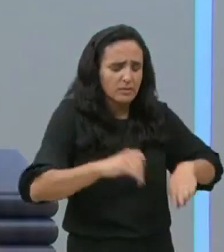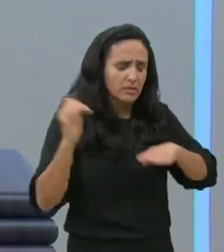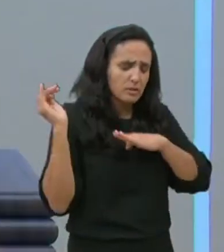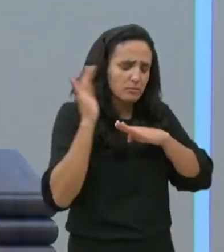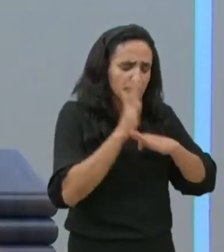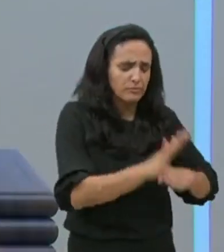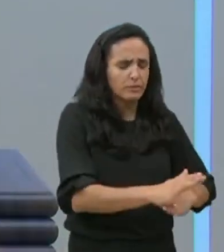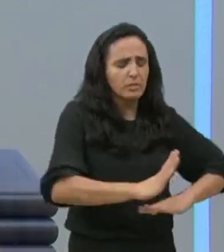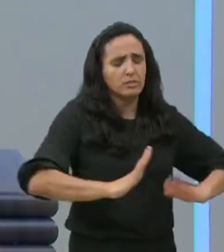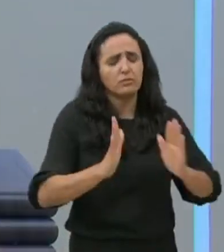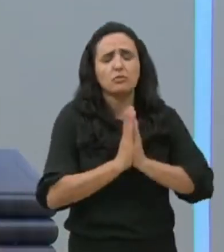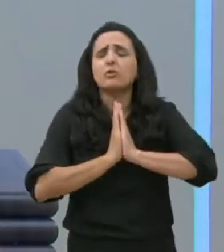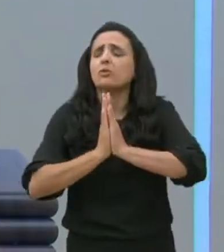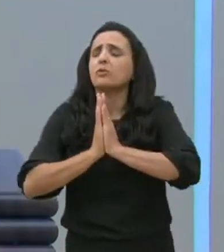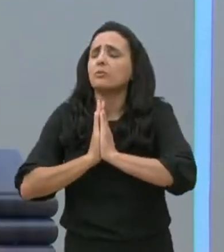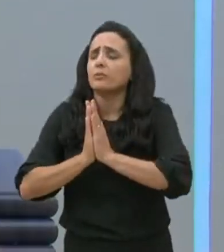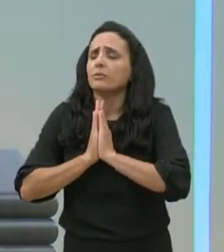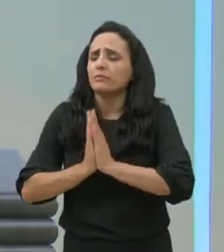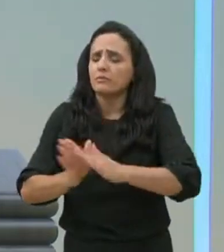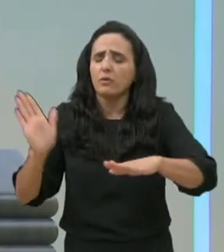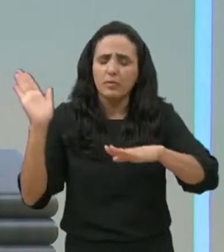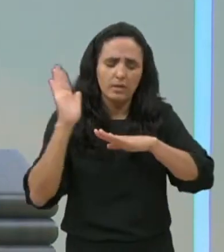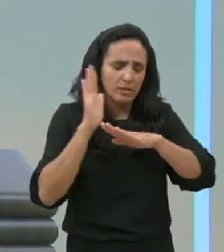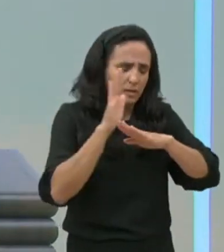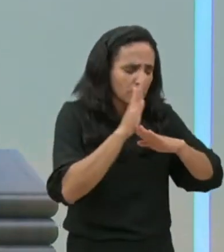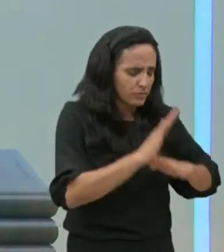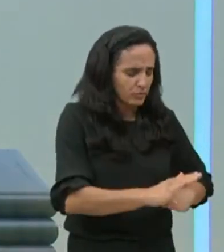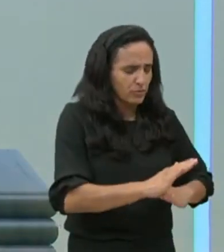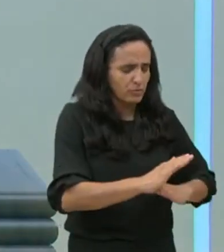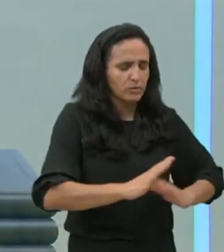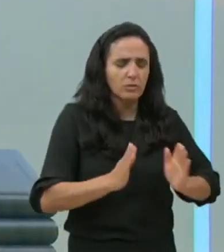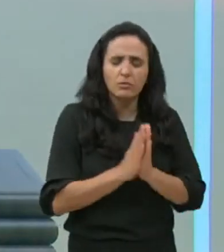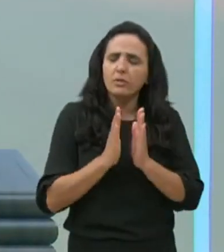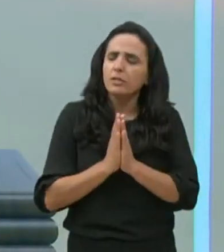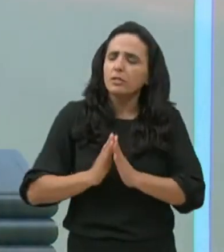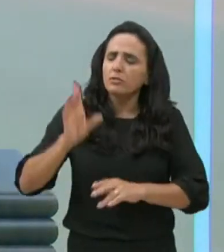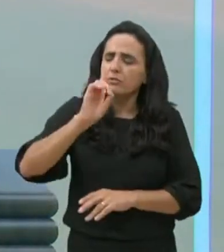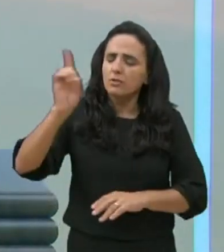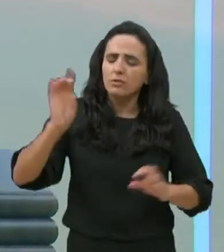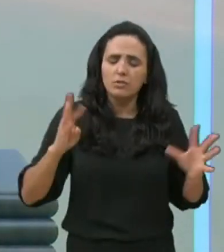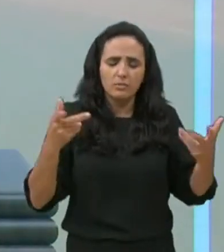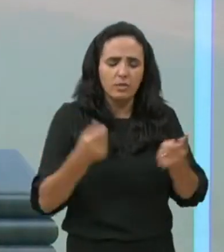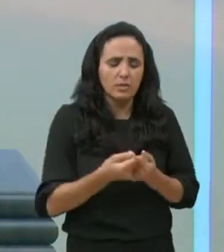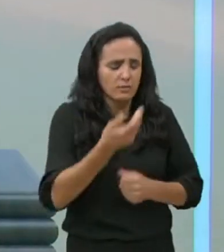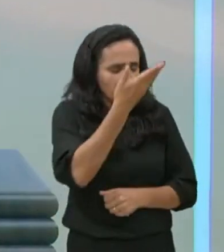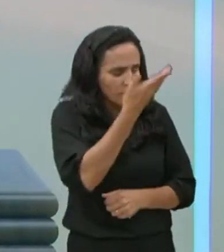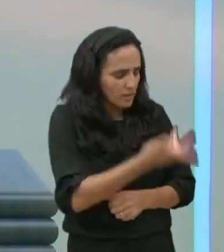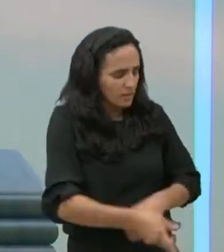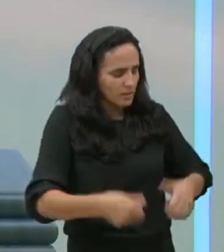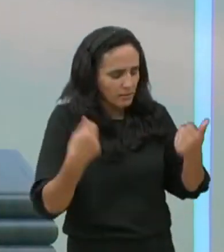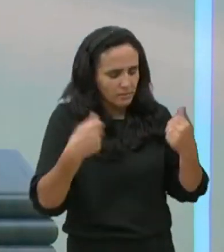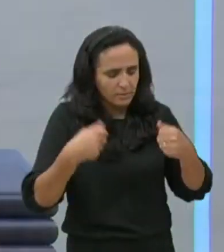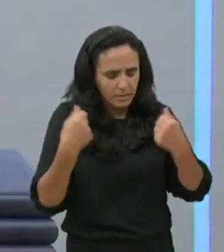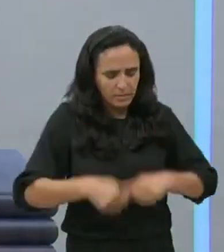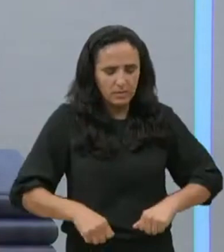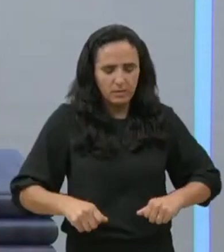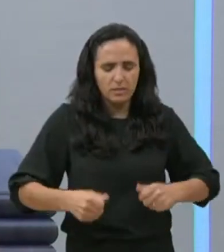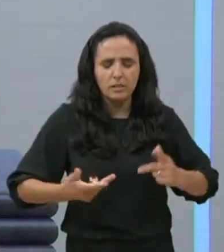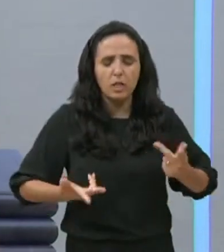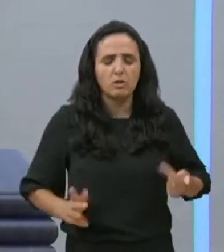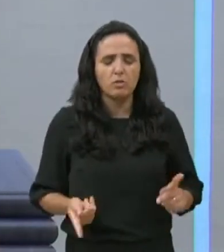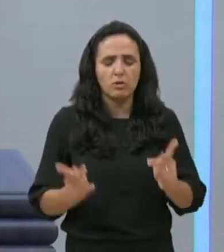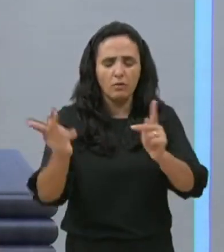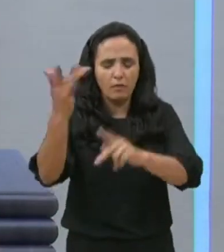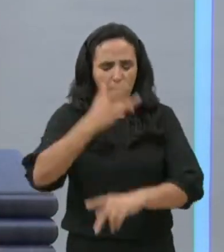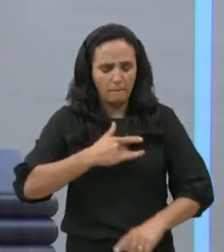ó Deus, a segunda cirurgia também, meu Pai, agora Tua filha precisa de uma vitória, na